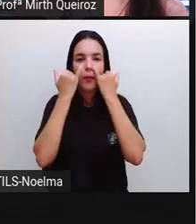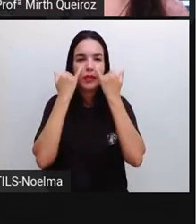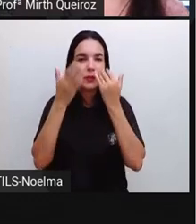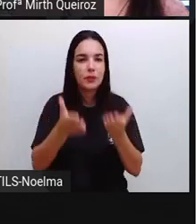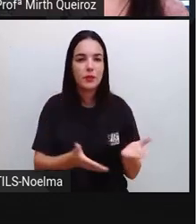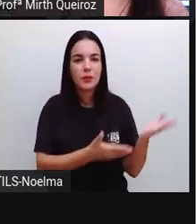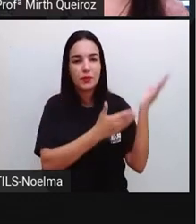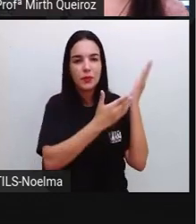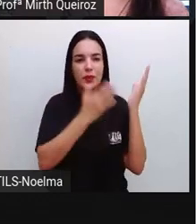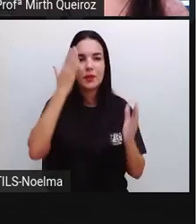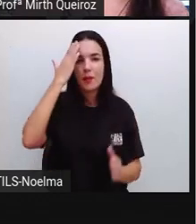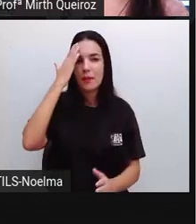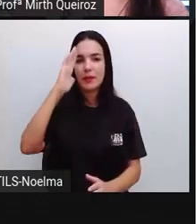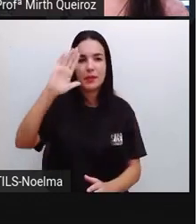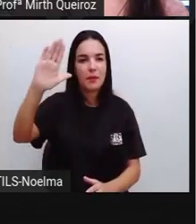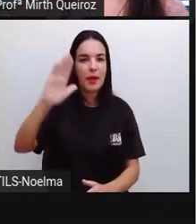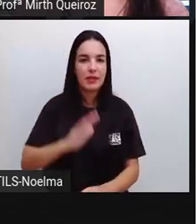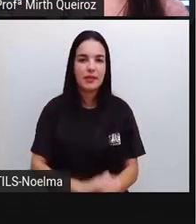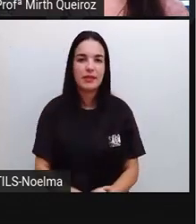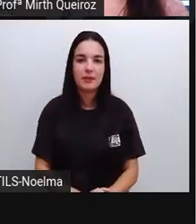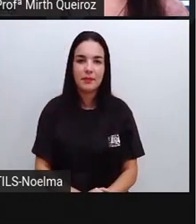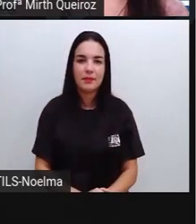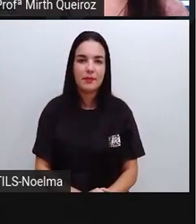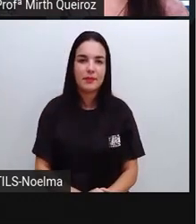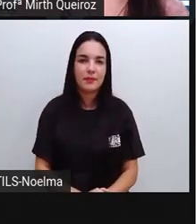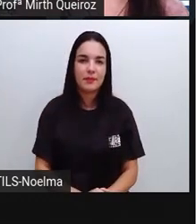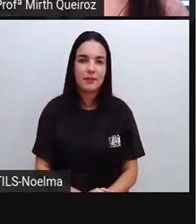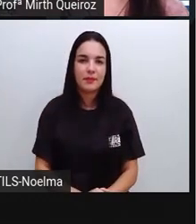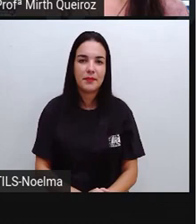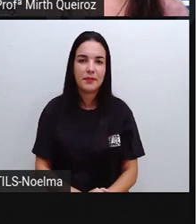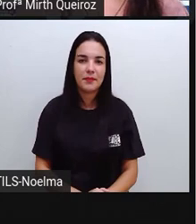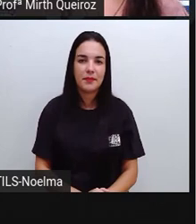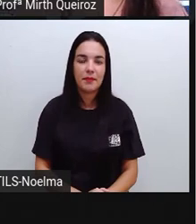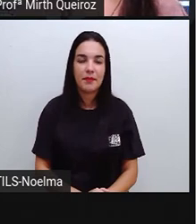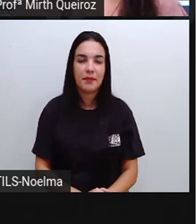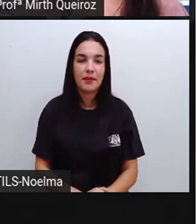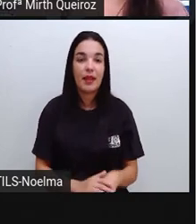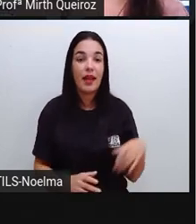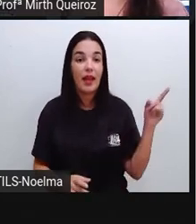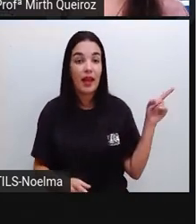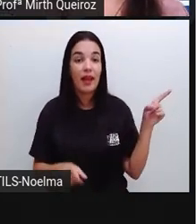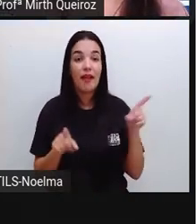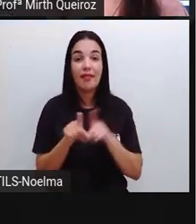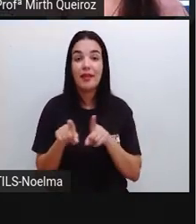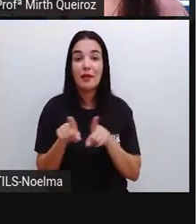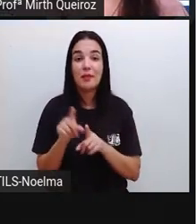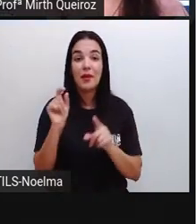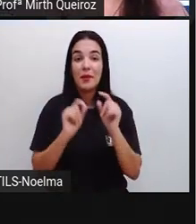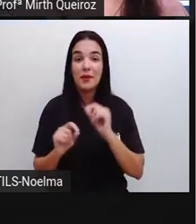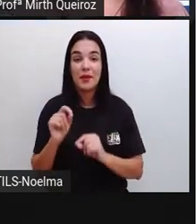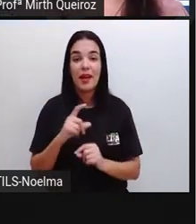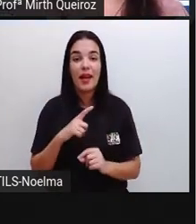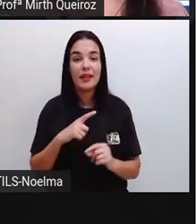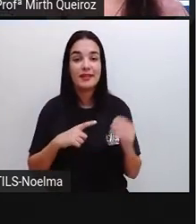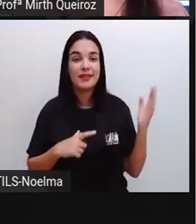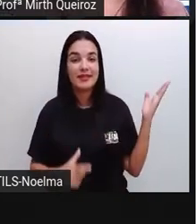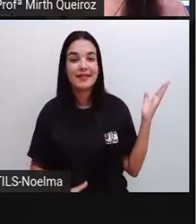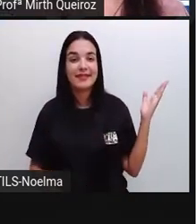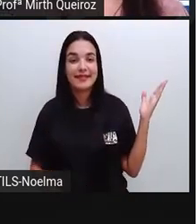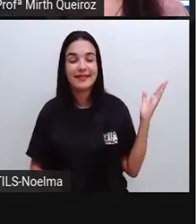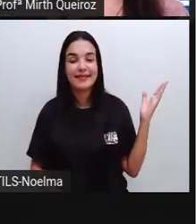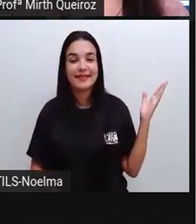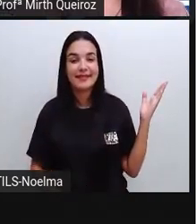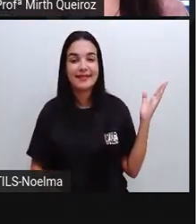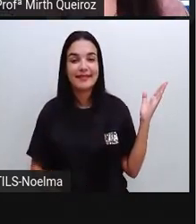aí que vamos encontrar na Embasa, certo? E além disso aí, a gente vai ter também o quê?